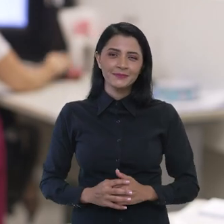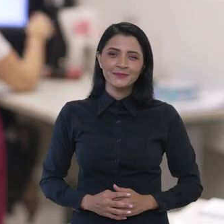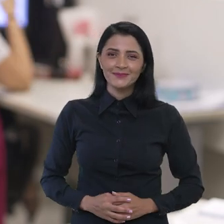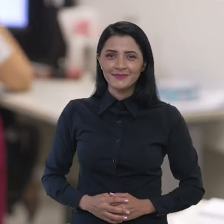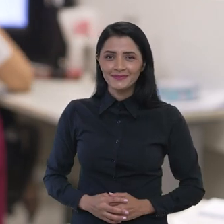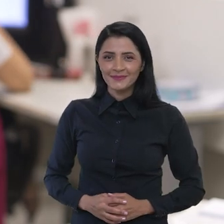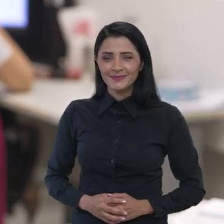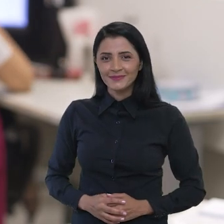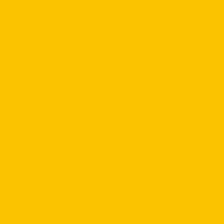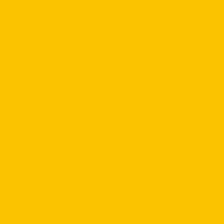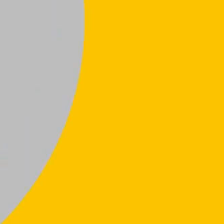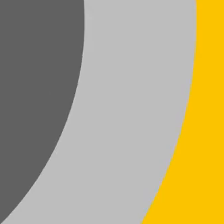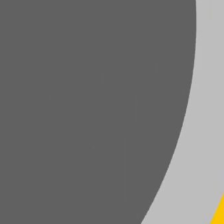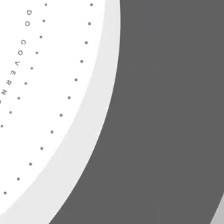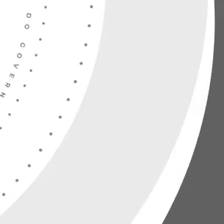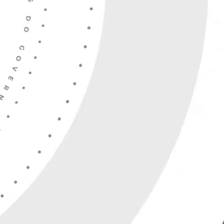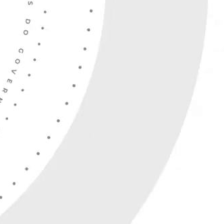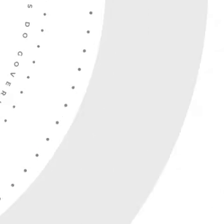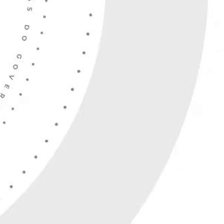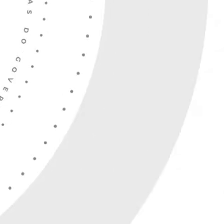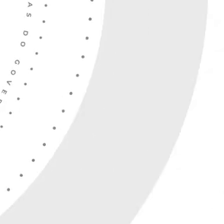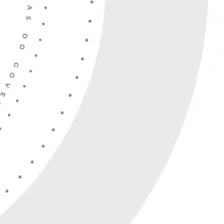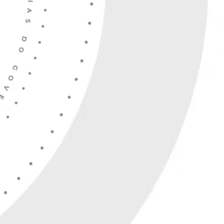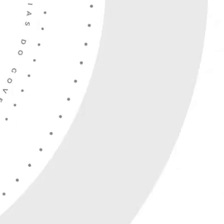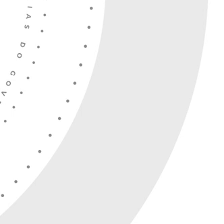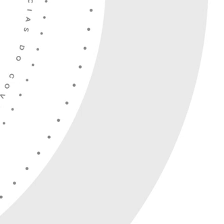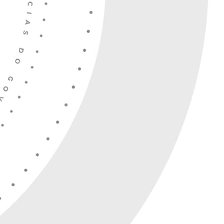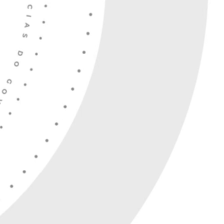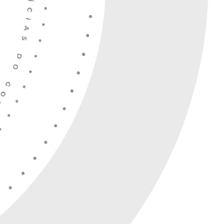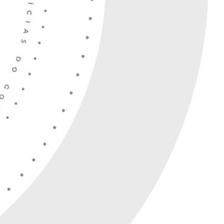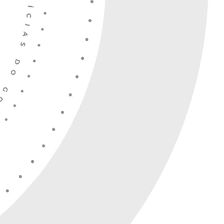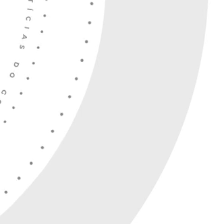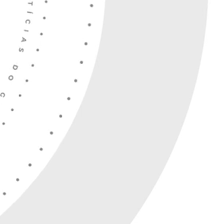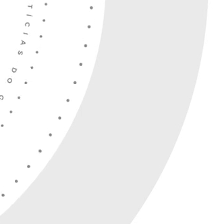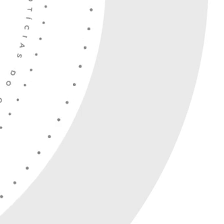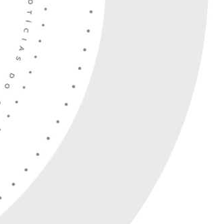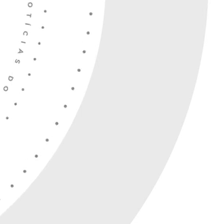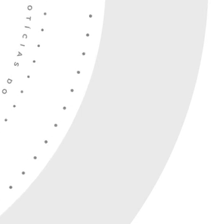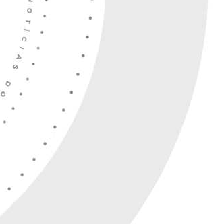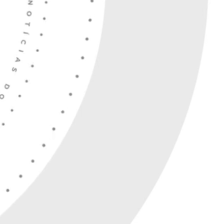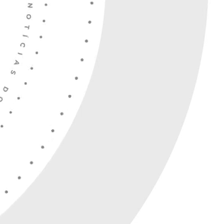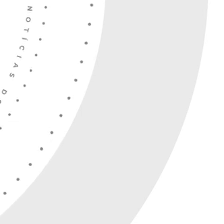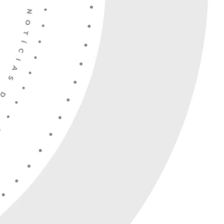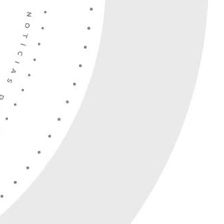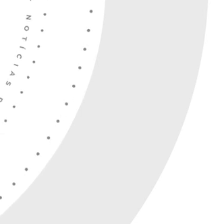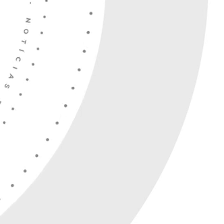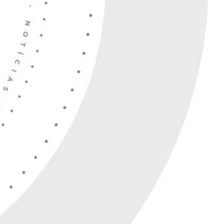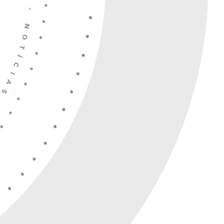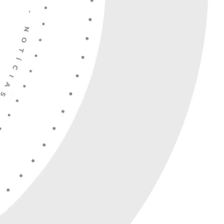gente nas redes sociais. E Ponto Gov hoje fica por aqui.